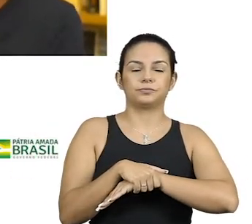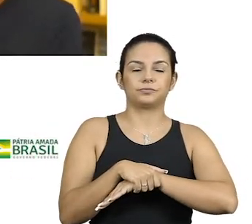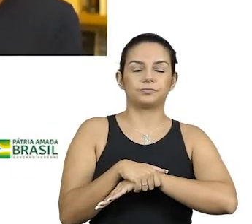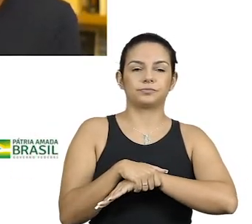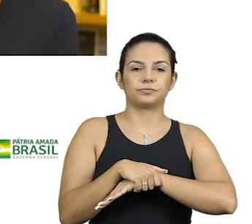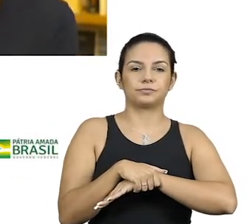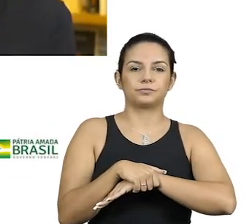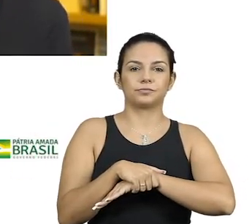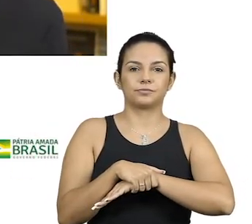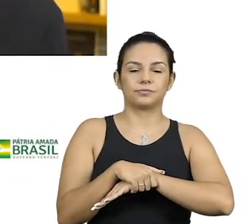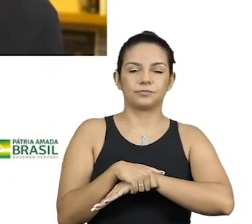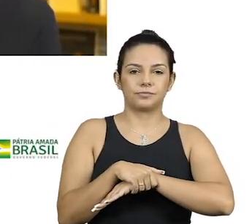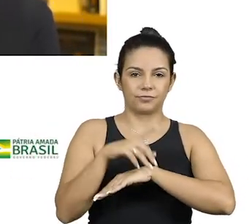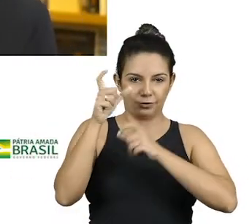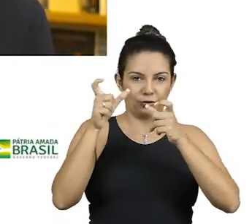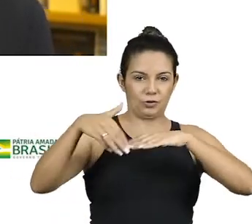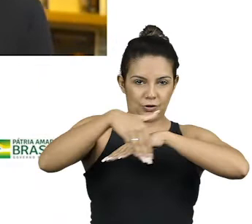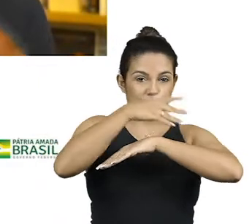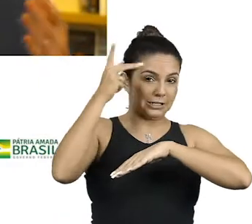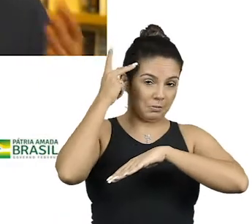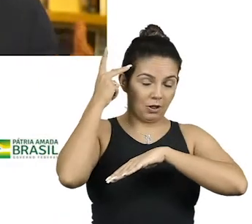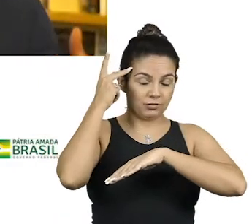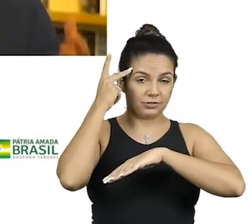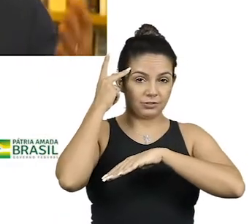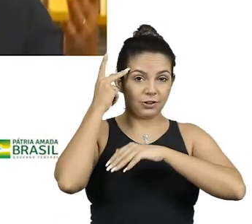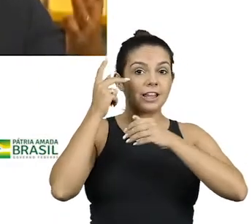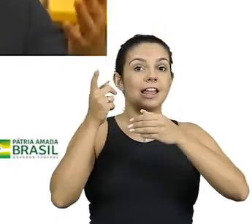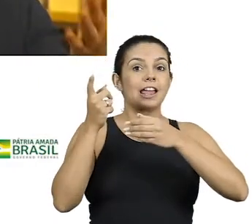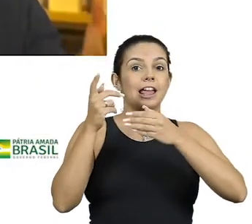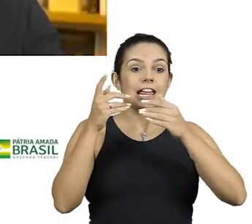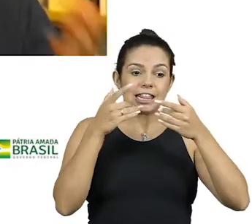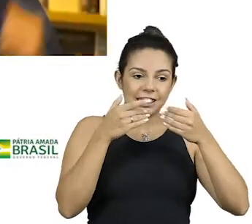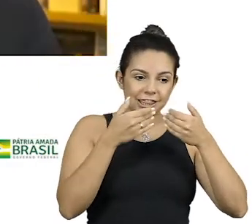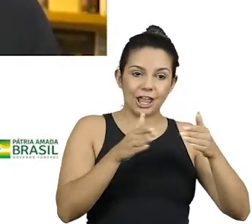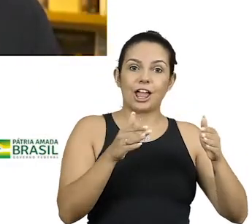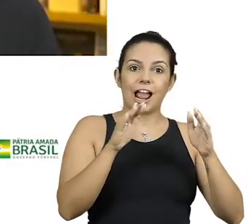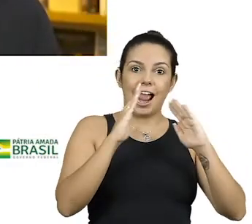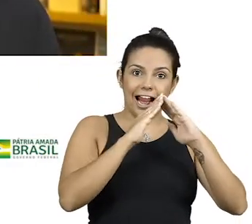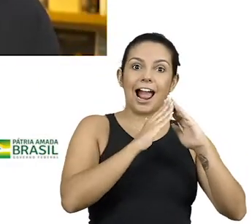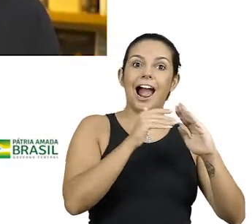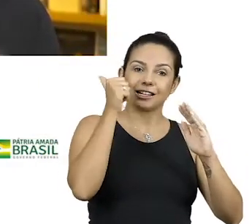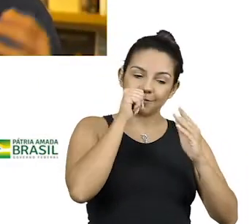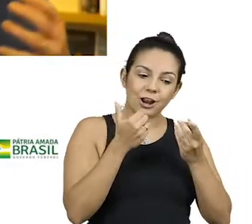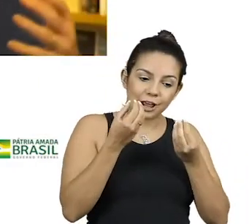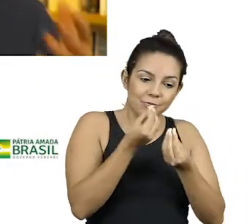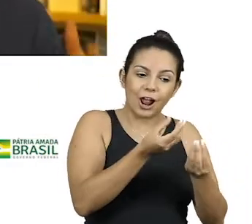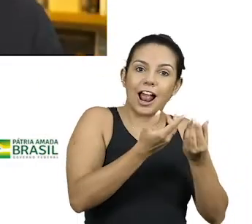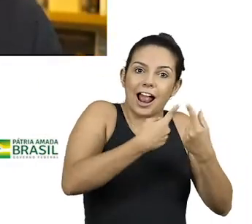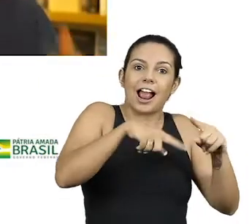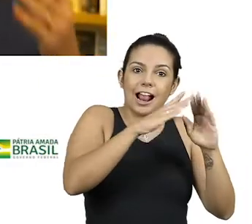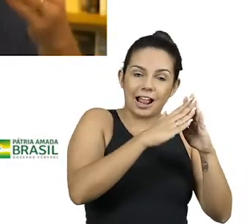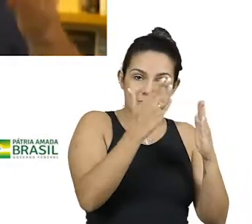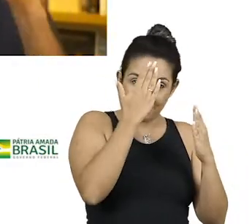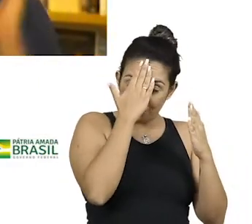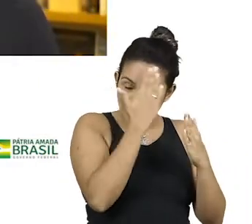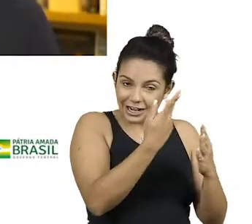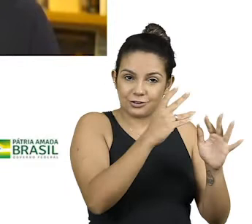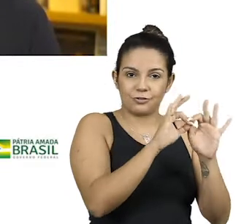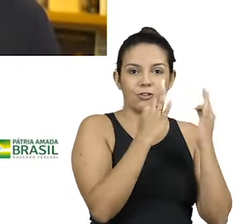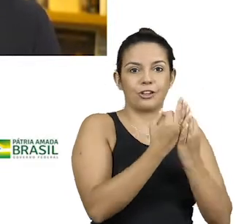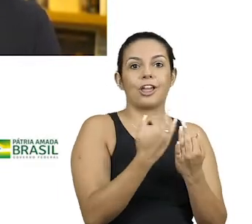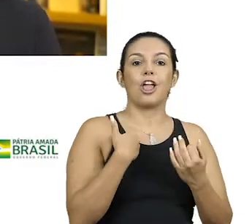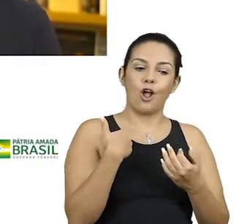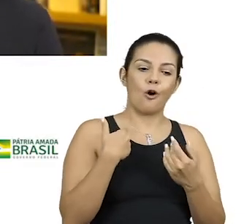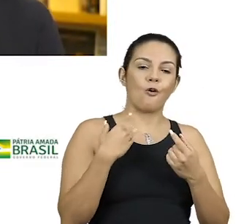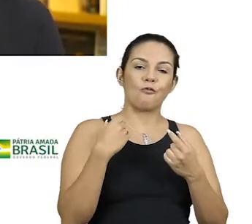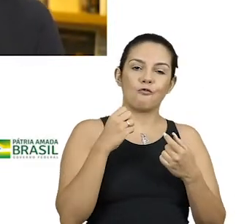no Largo do Pai Sandu, ali em São Paulo, abrigou, deu abrigo a essa minha amiga e gratidão à sua família que estou te